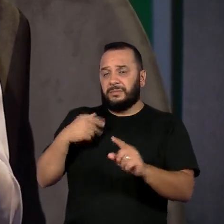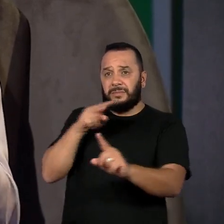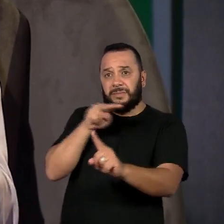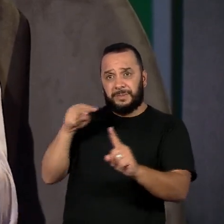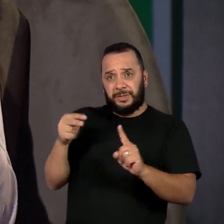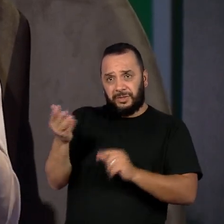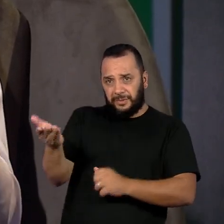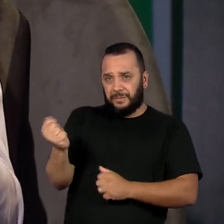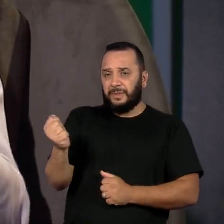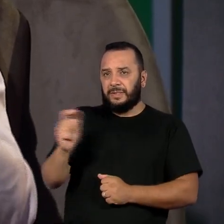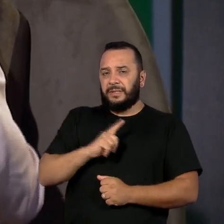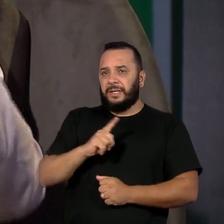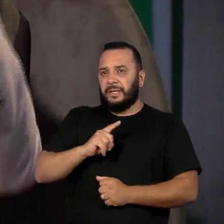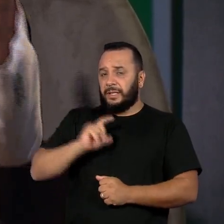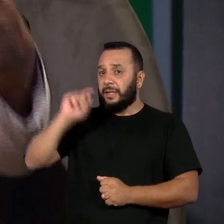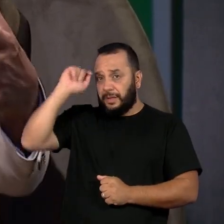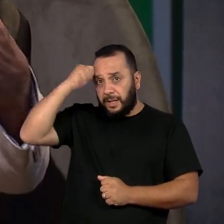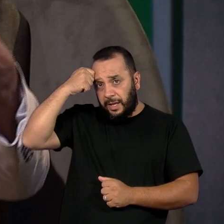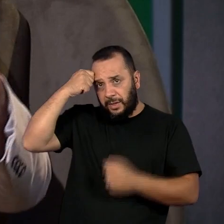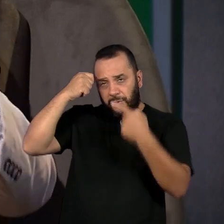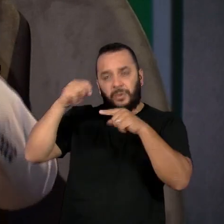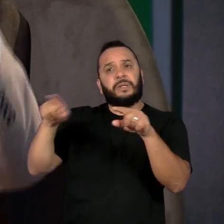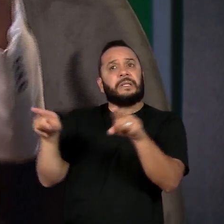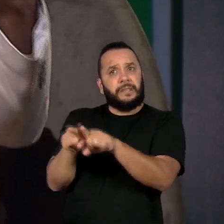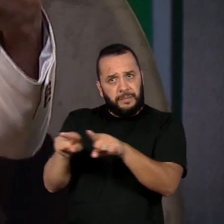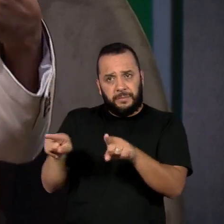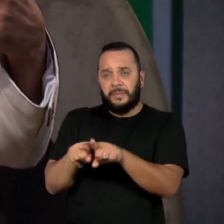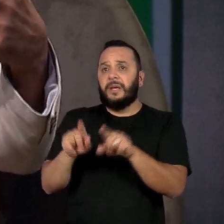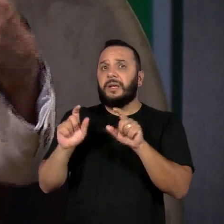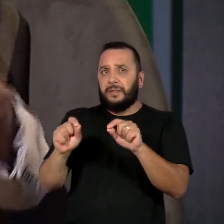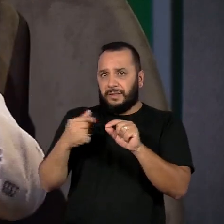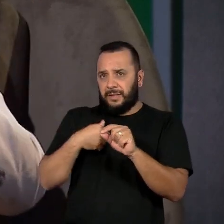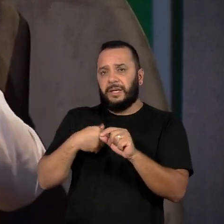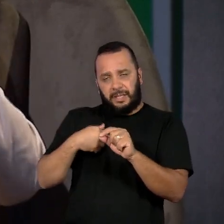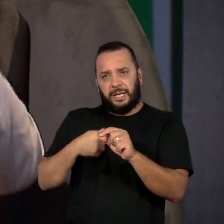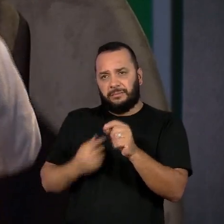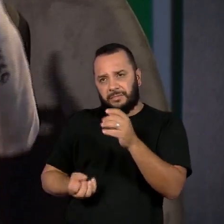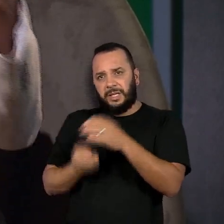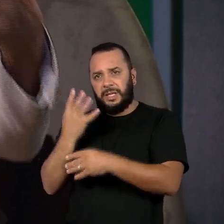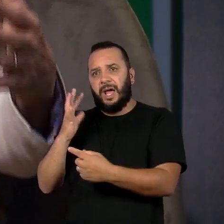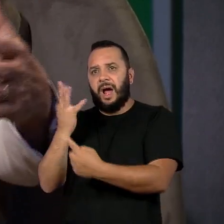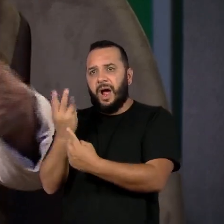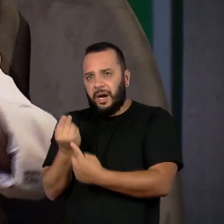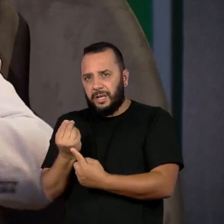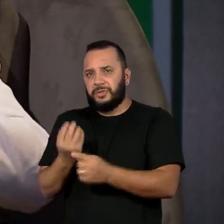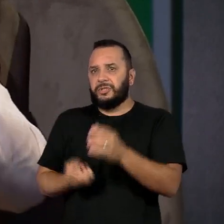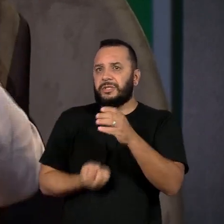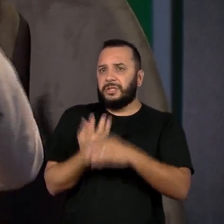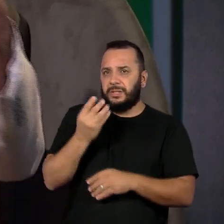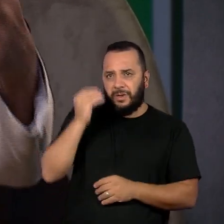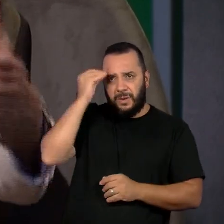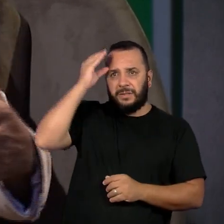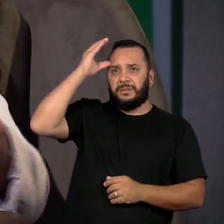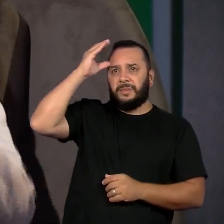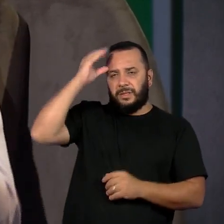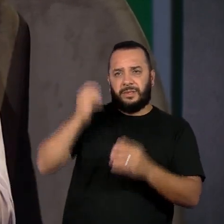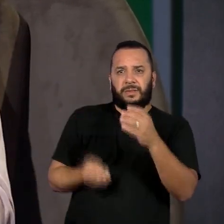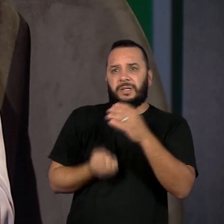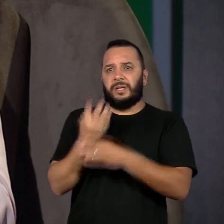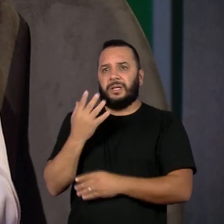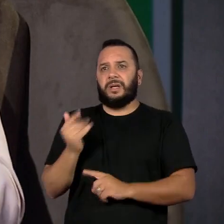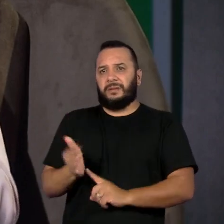um negro que também aporta para o lado da arte, o lado do conhecimento, o lado da tecnologia.